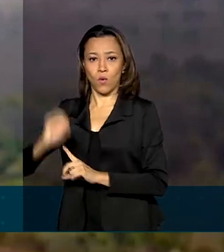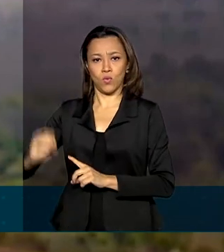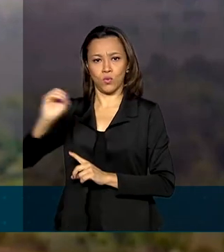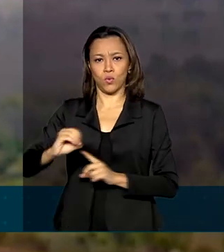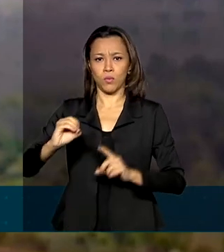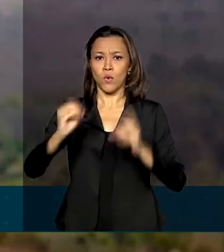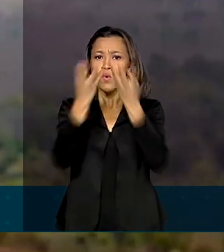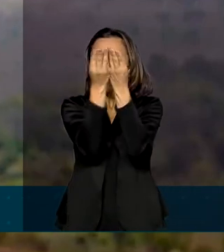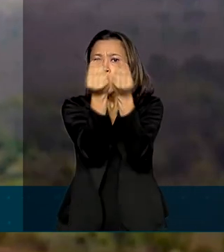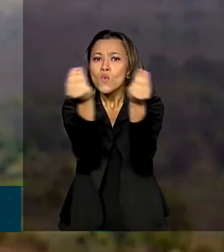e o calor intenso.